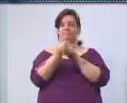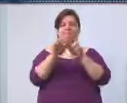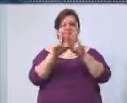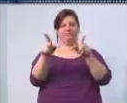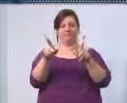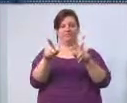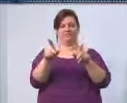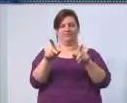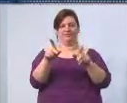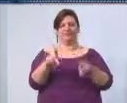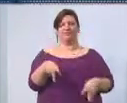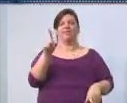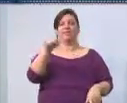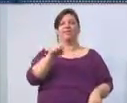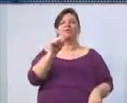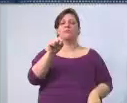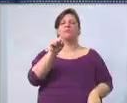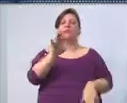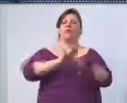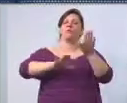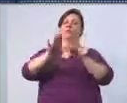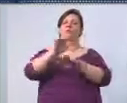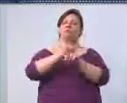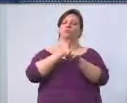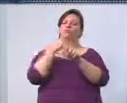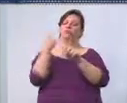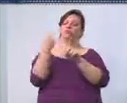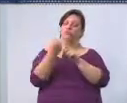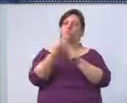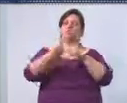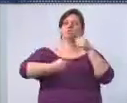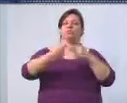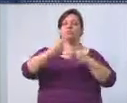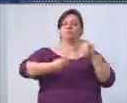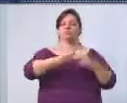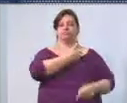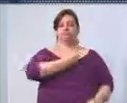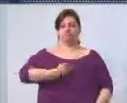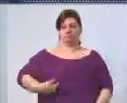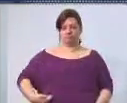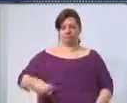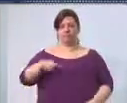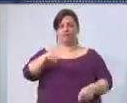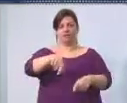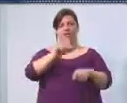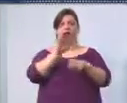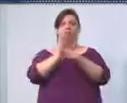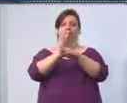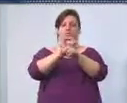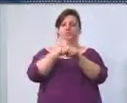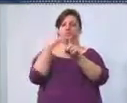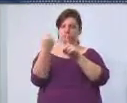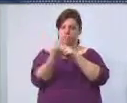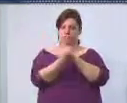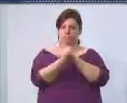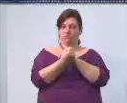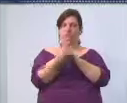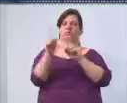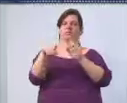Nós chamamos do controle social, da política pública da assistência social, que se dá através dos conselhos